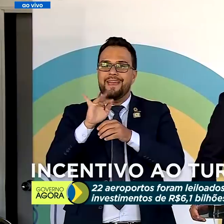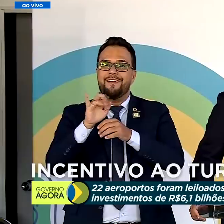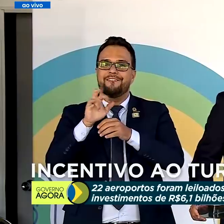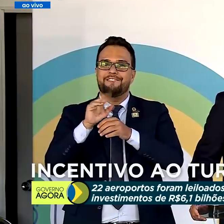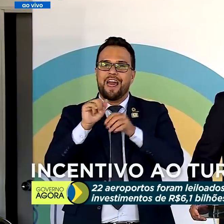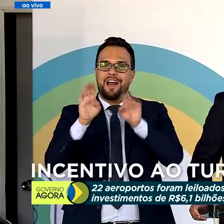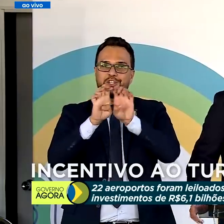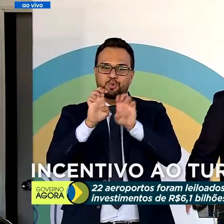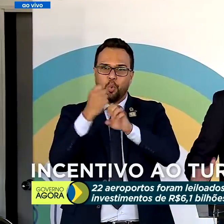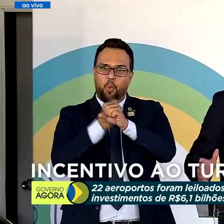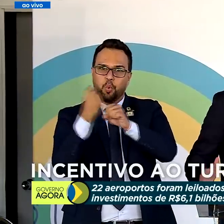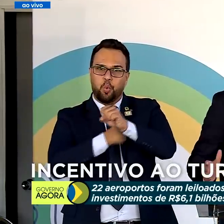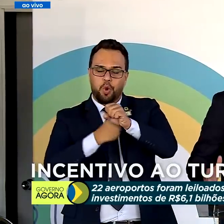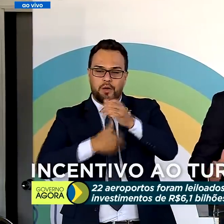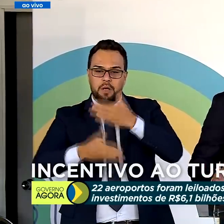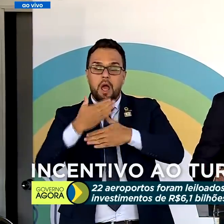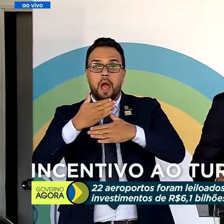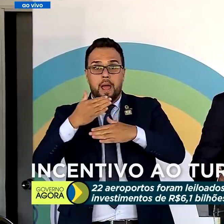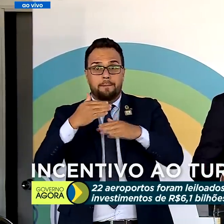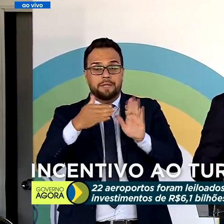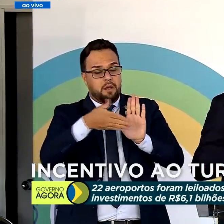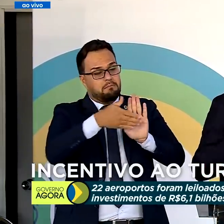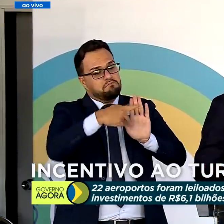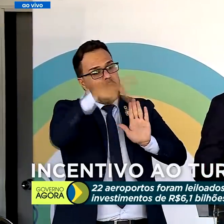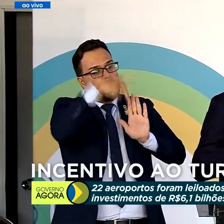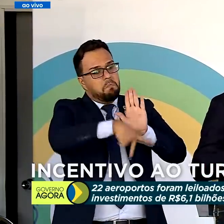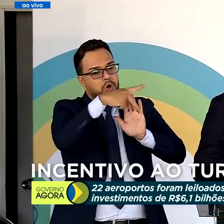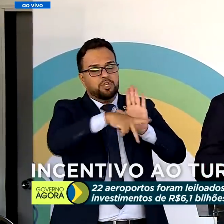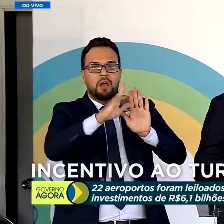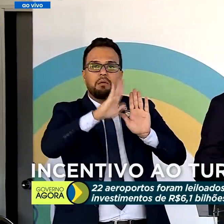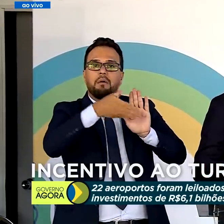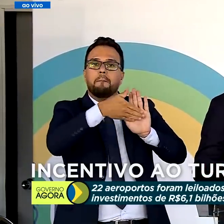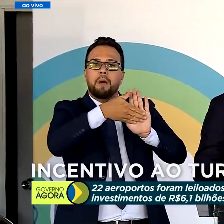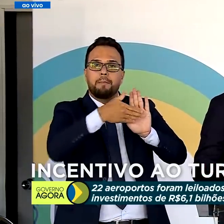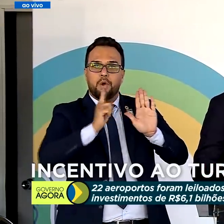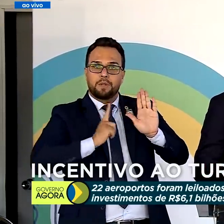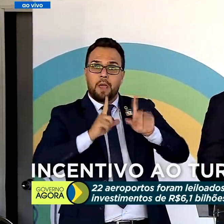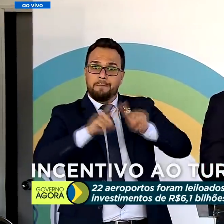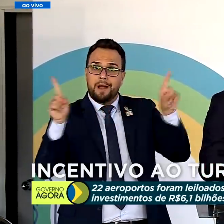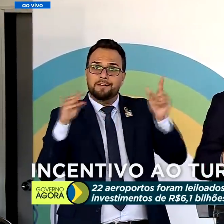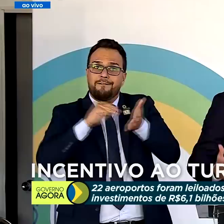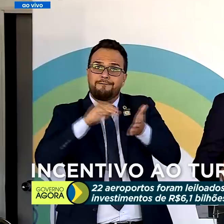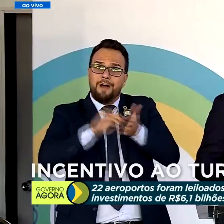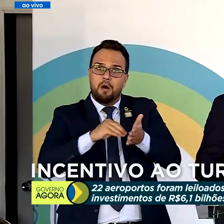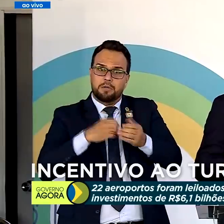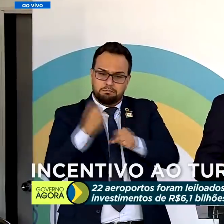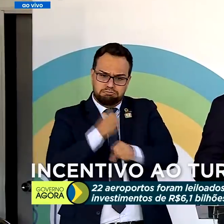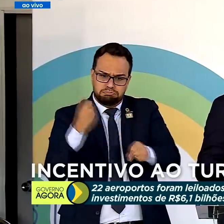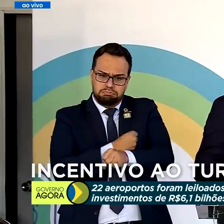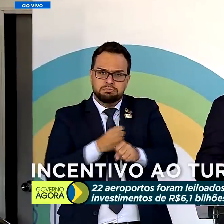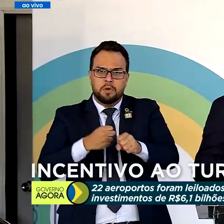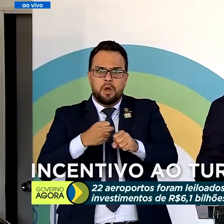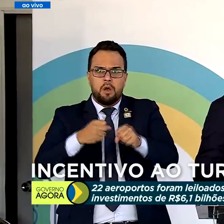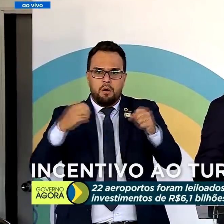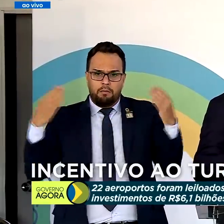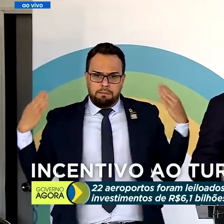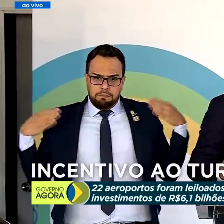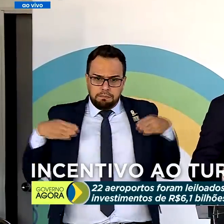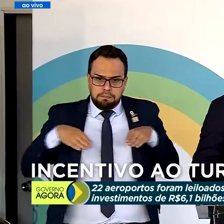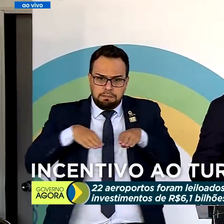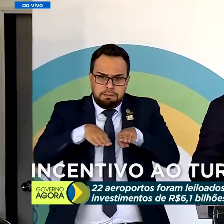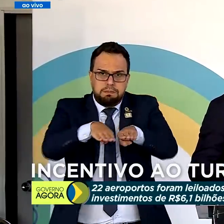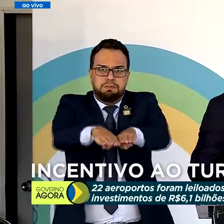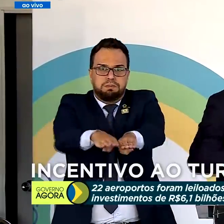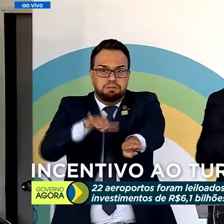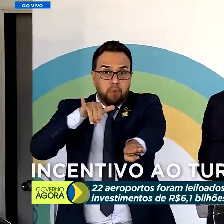esse projeto do papel, nós temos que fazer a pista do aeroporto de Foz Iguaçu, porque aqui essa é a vocação nossa, é o